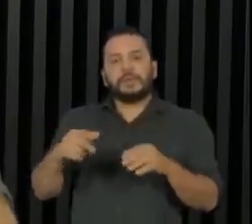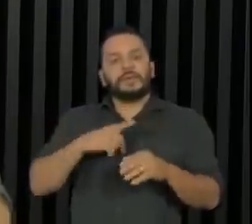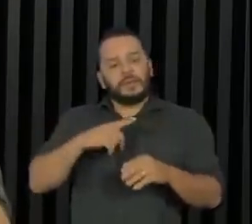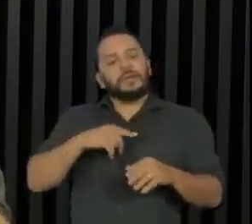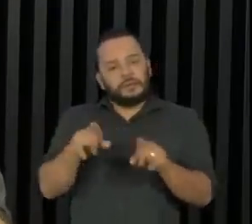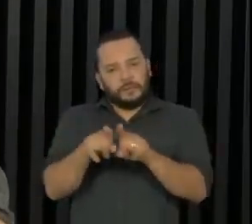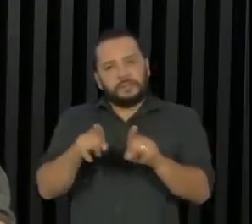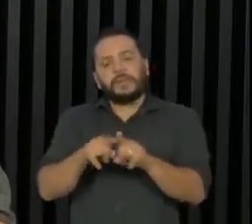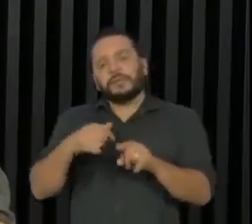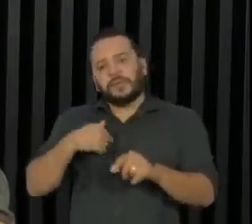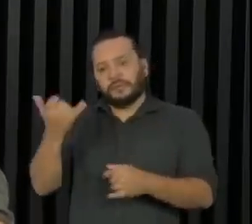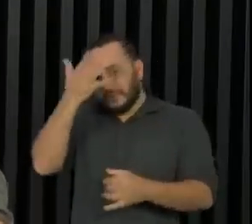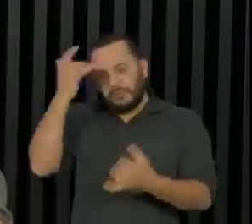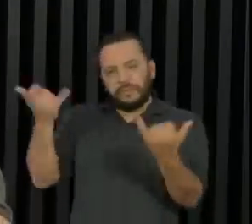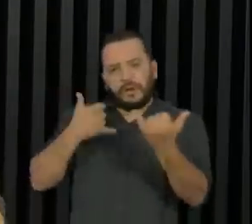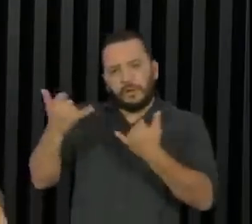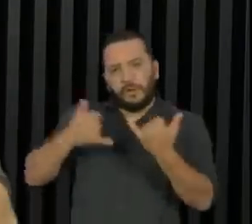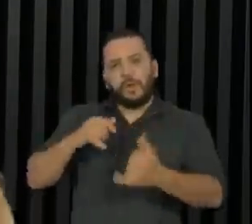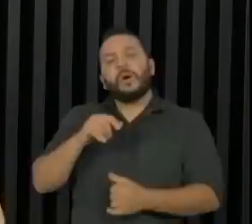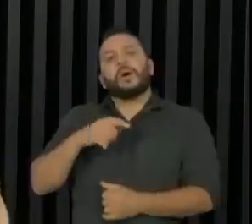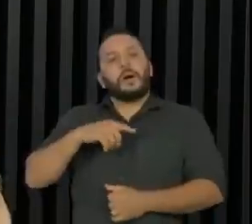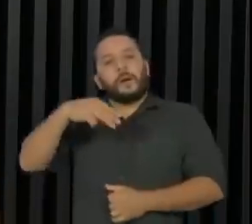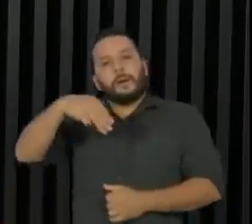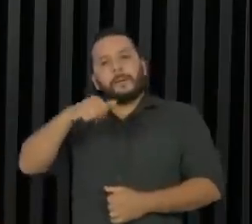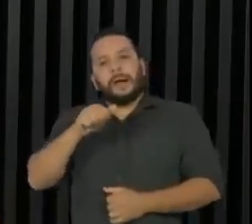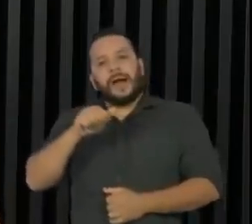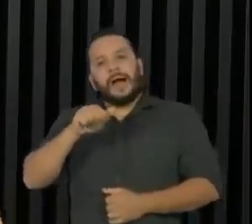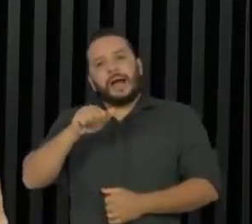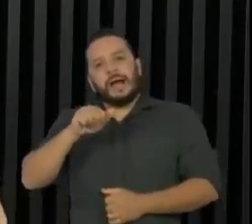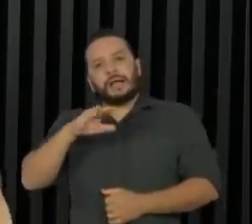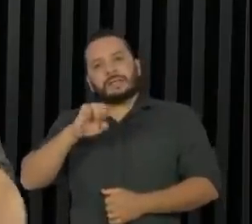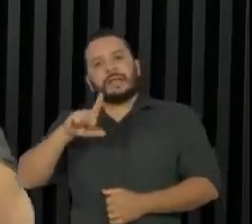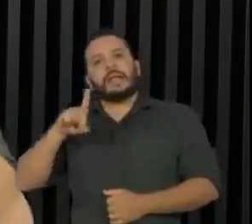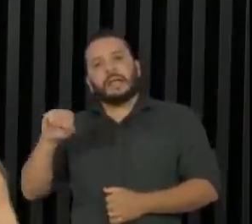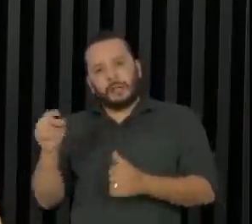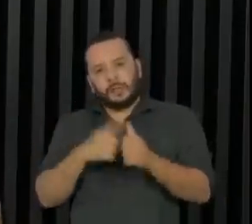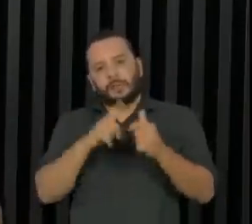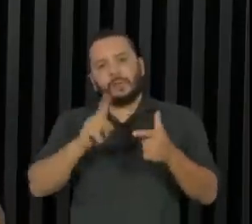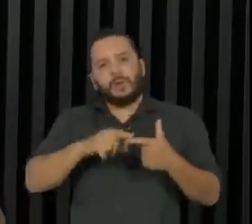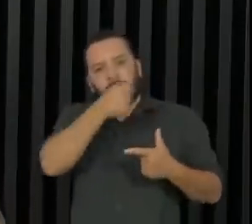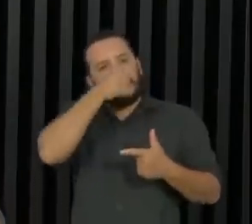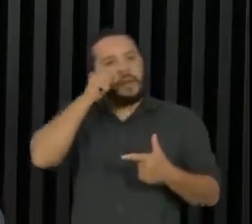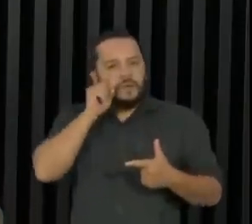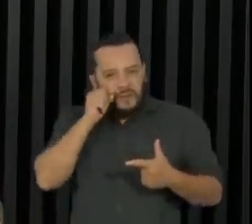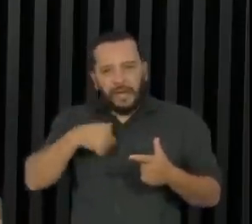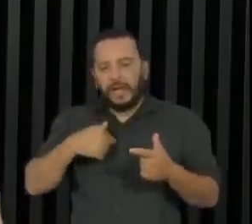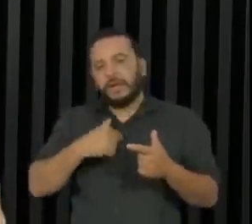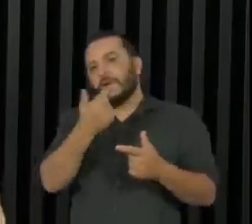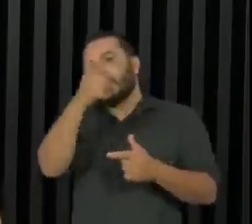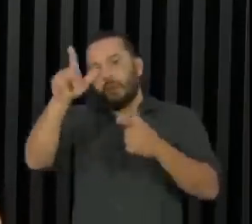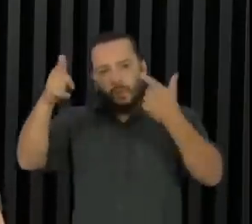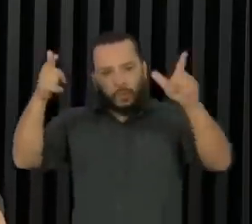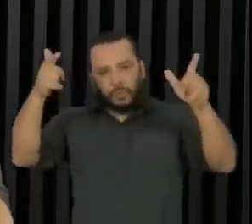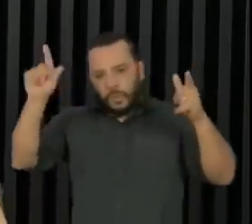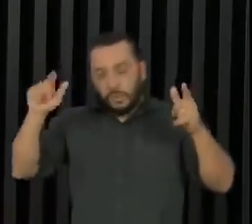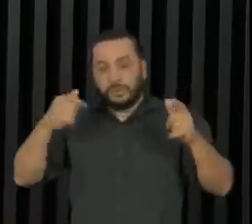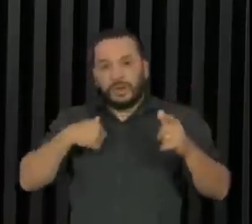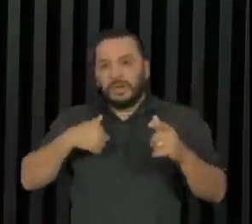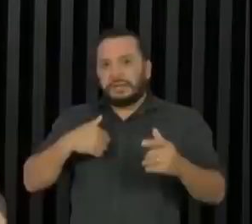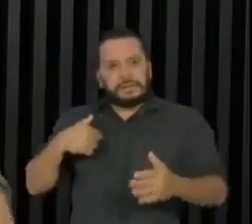Silas Malafaia e outros, e eu acredito que isso só não foi colocado em prática e levado para frente de uma maneira mais incisiva e